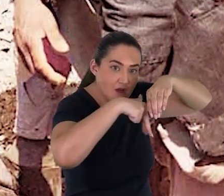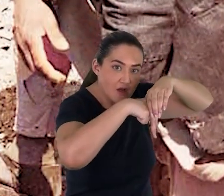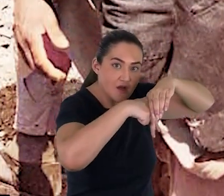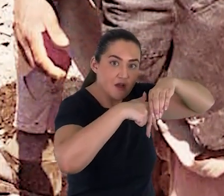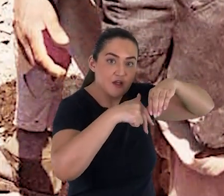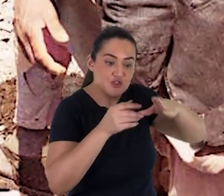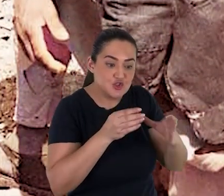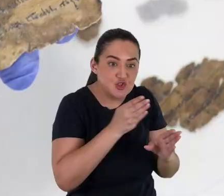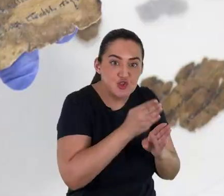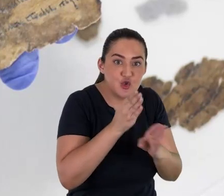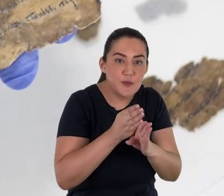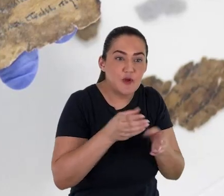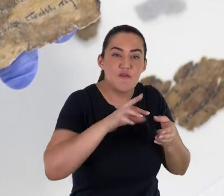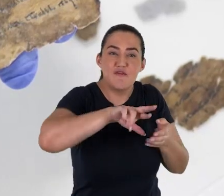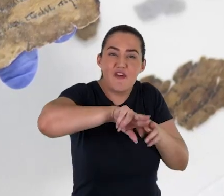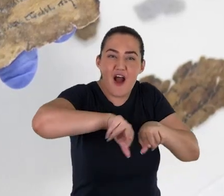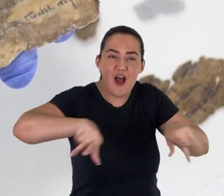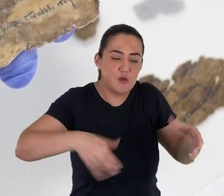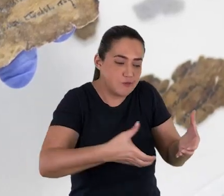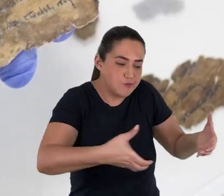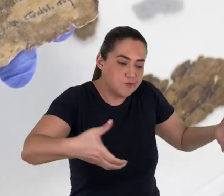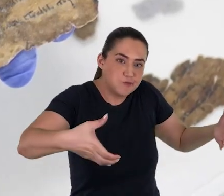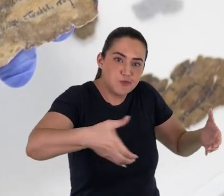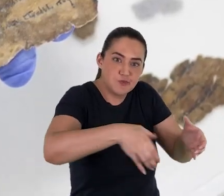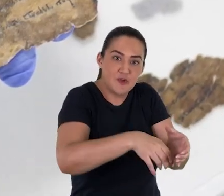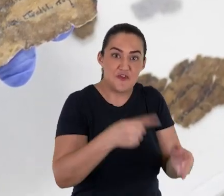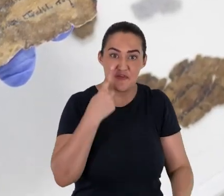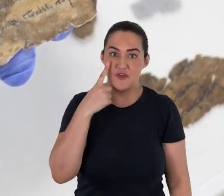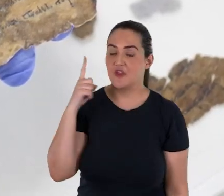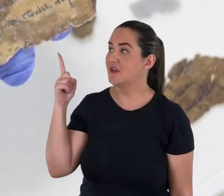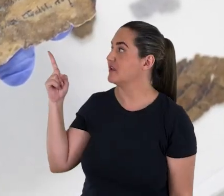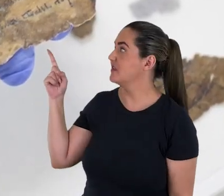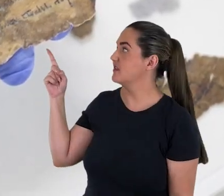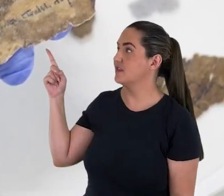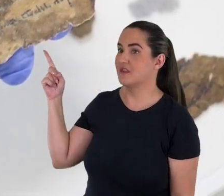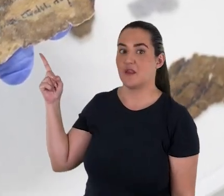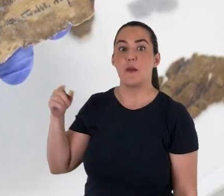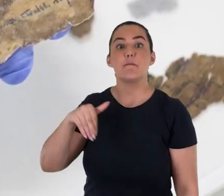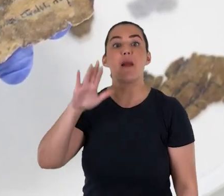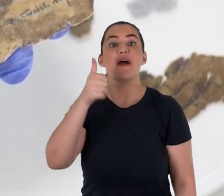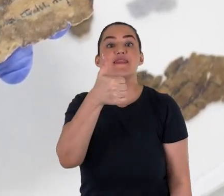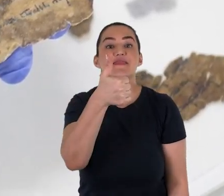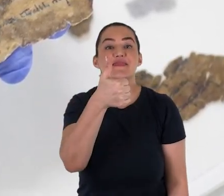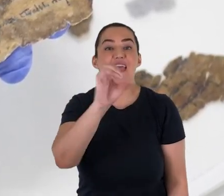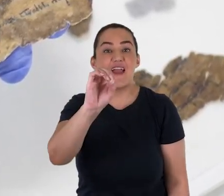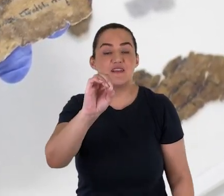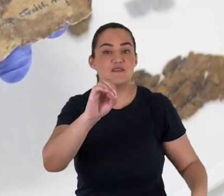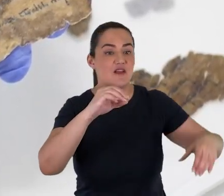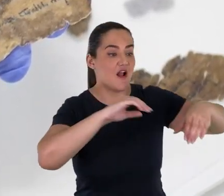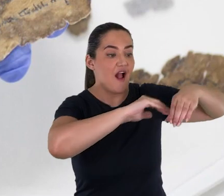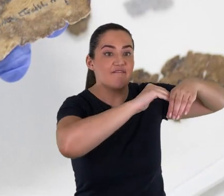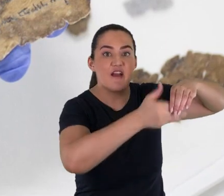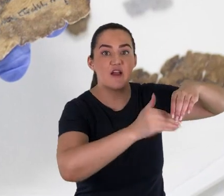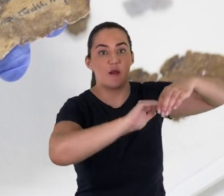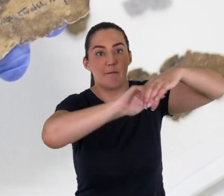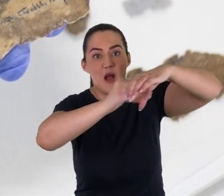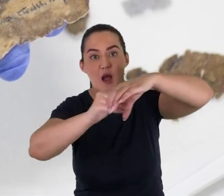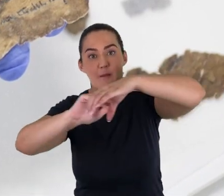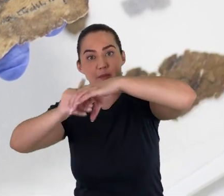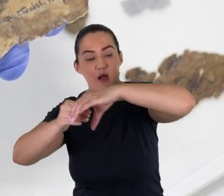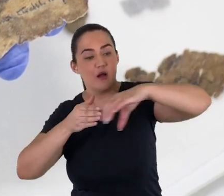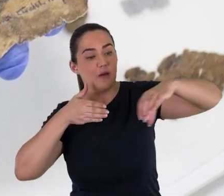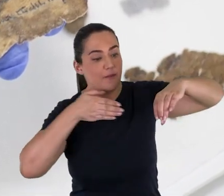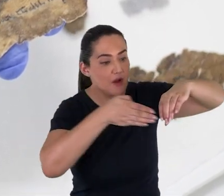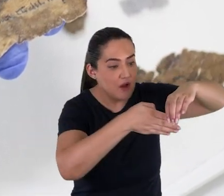descobriram os manuscritos. Mais dez cavernas foram descobertas na década seguinte, todas elas contendo dezenas de milhares de